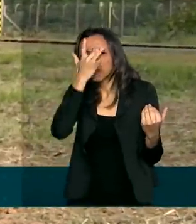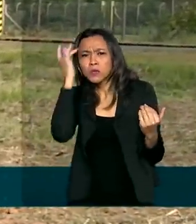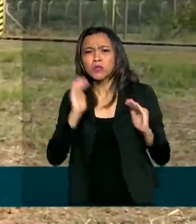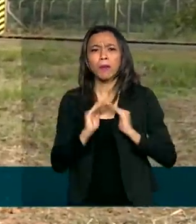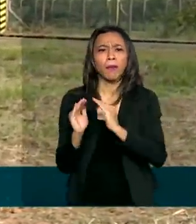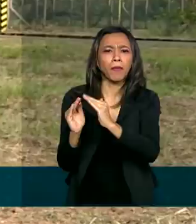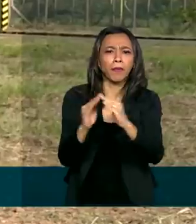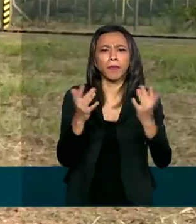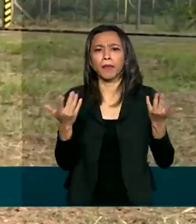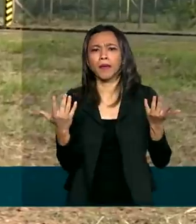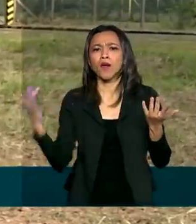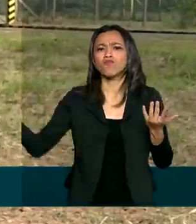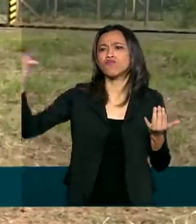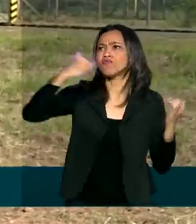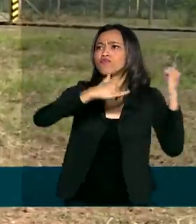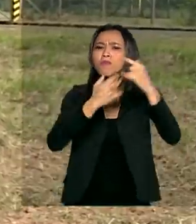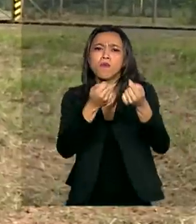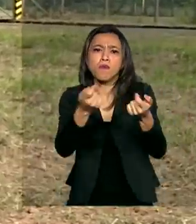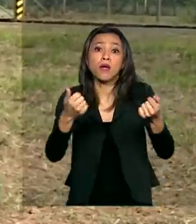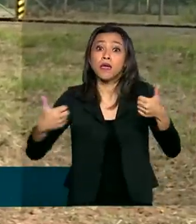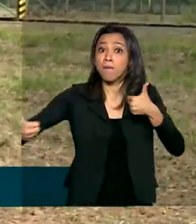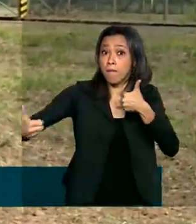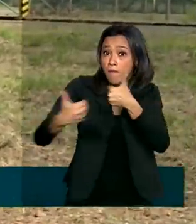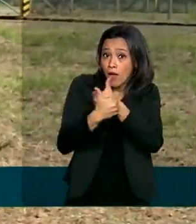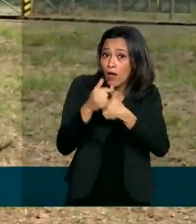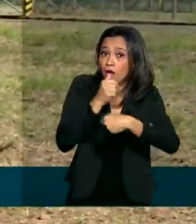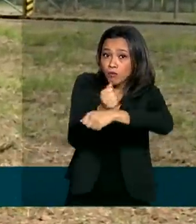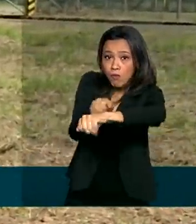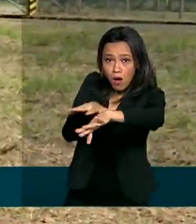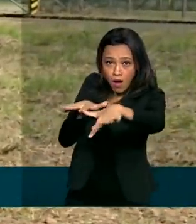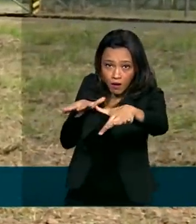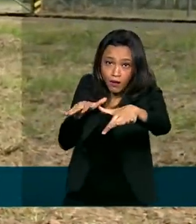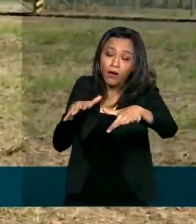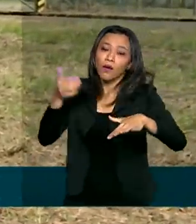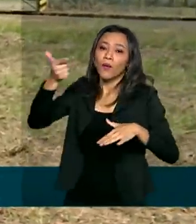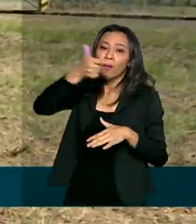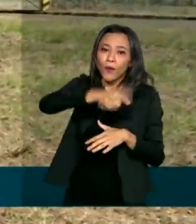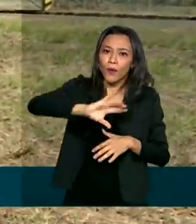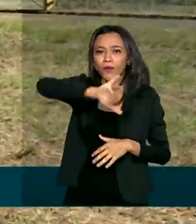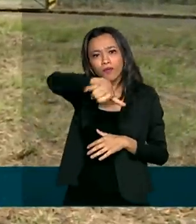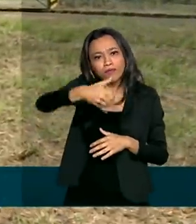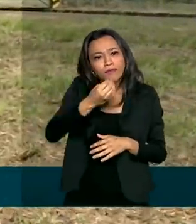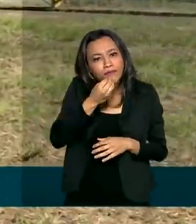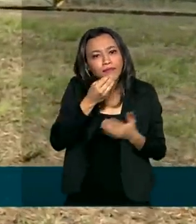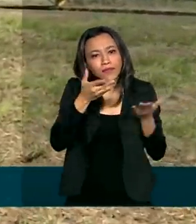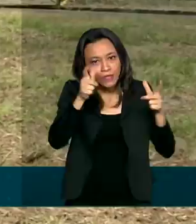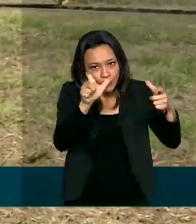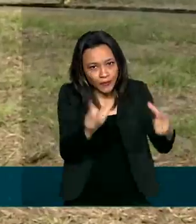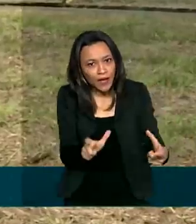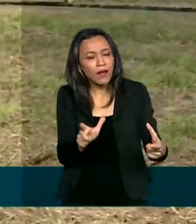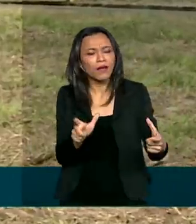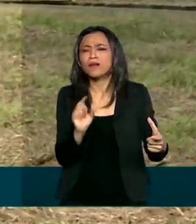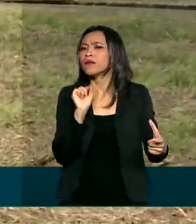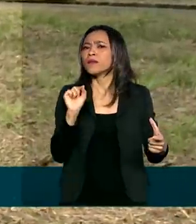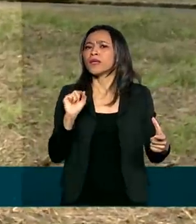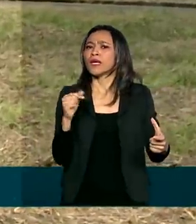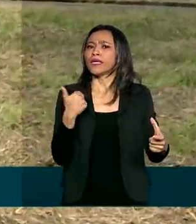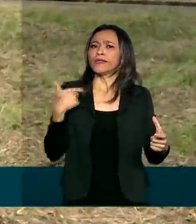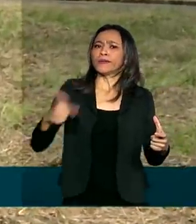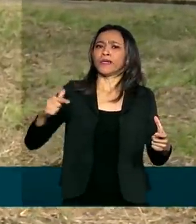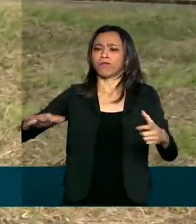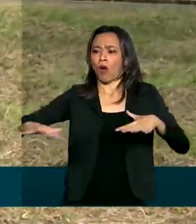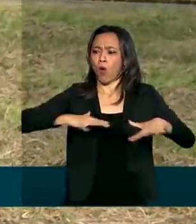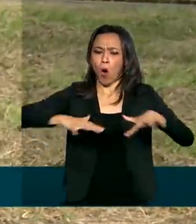tráfego aéreo e bem próxima ao mar. Outra vantagem do Centro de Lançamento de Alcântara é que aqui não tem nem